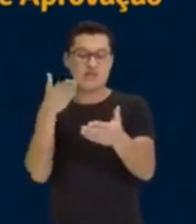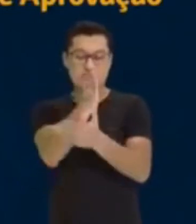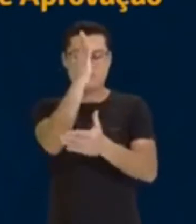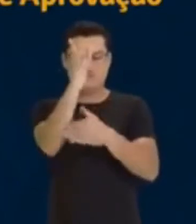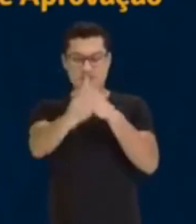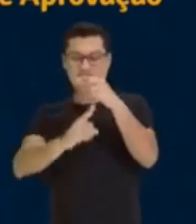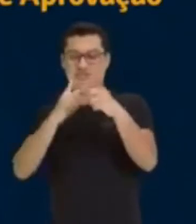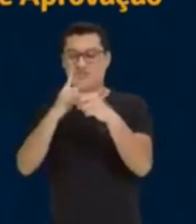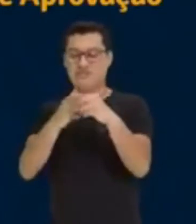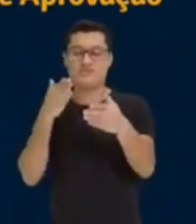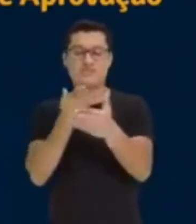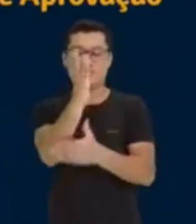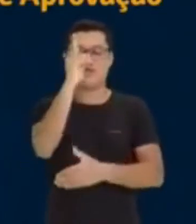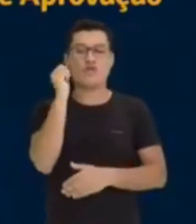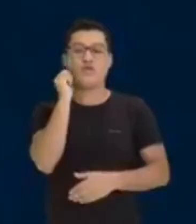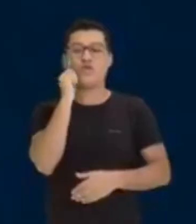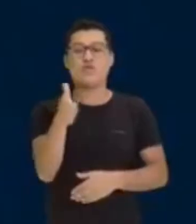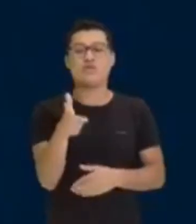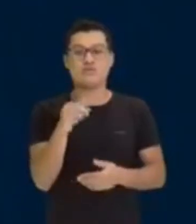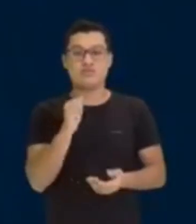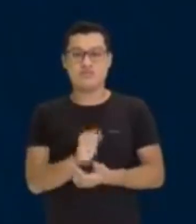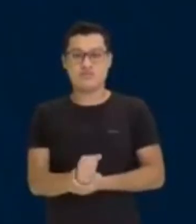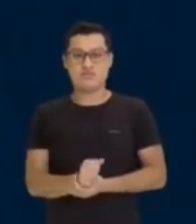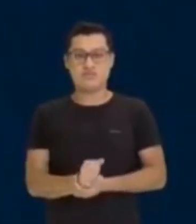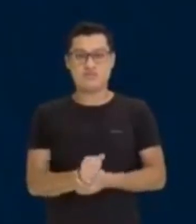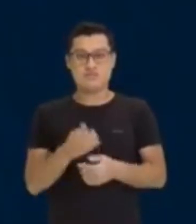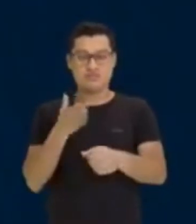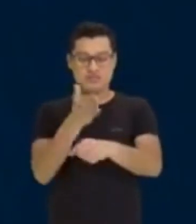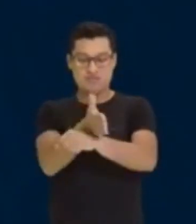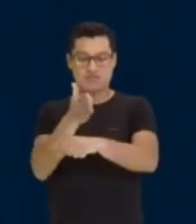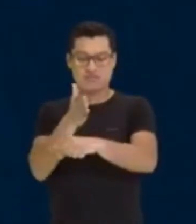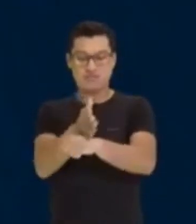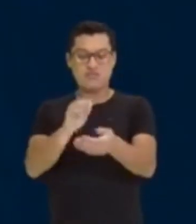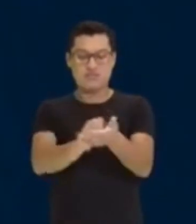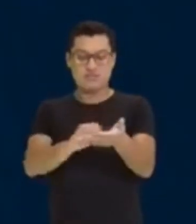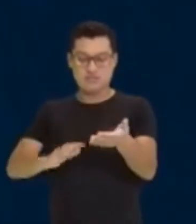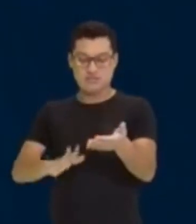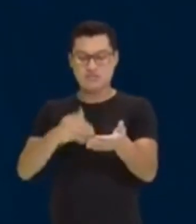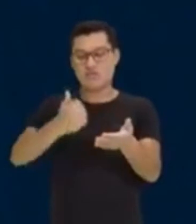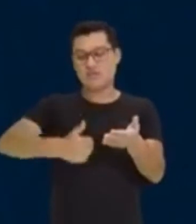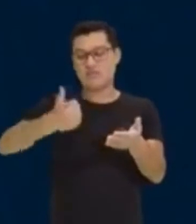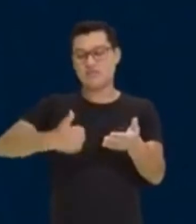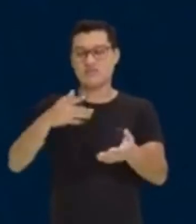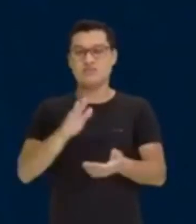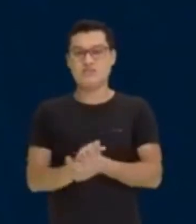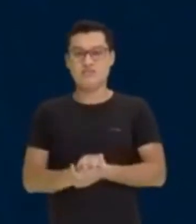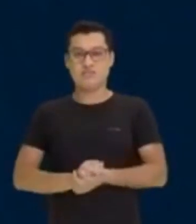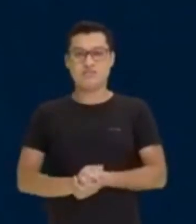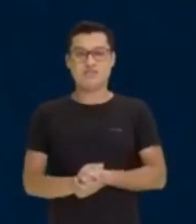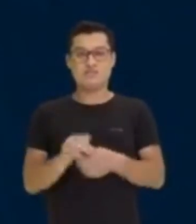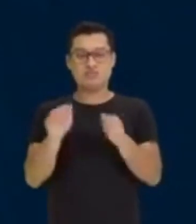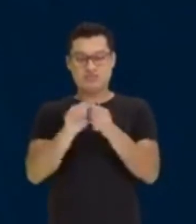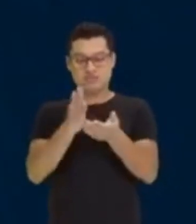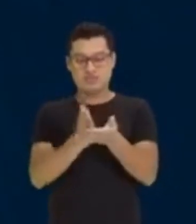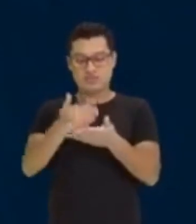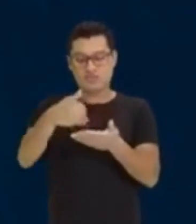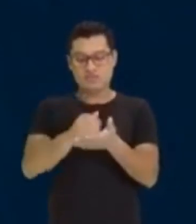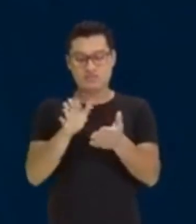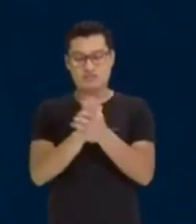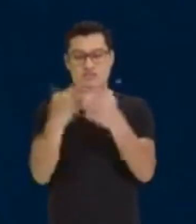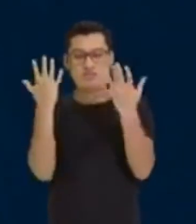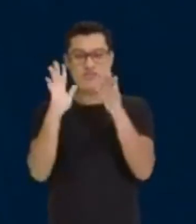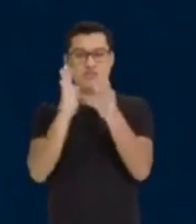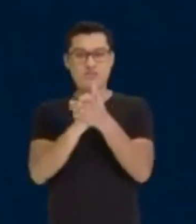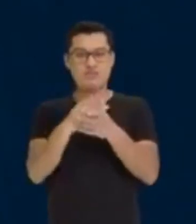aprovação. Bora fazer o exercício? Vem comigo. Logo, primeira questão, para fazer o bolo de adversário, utilizamos